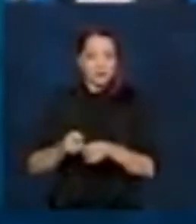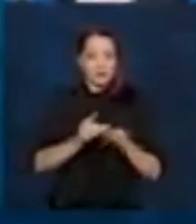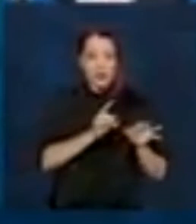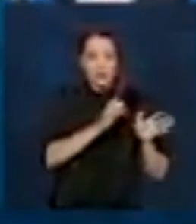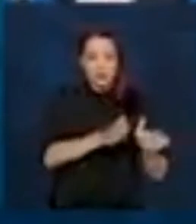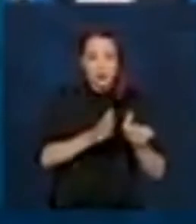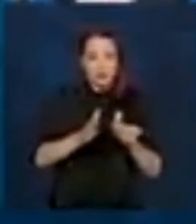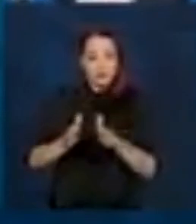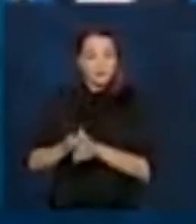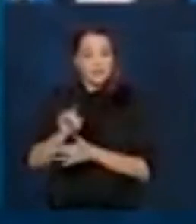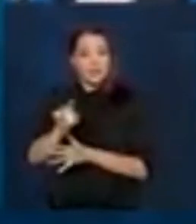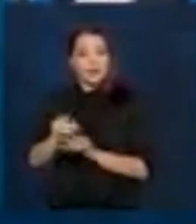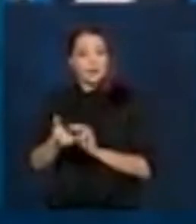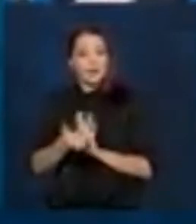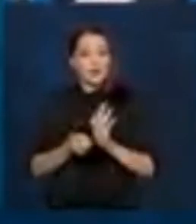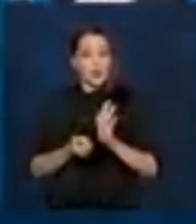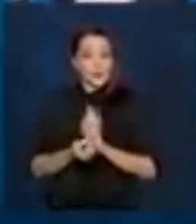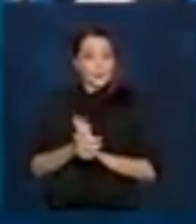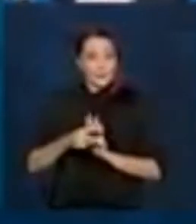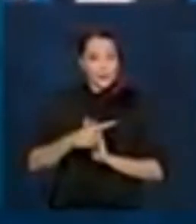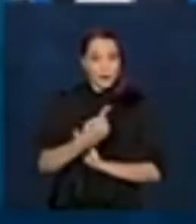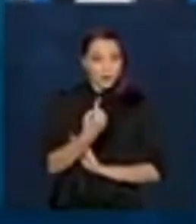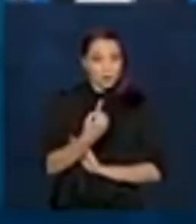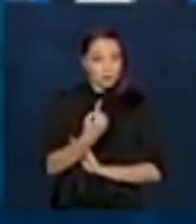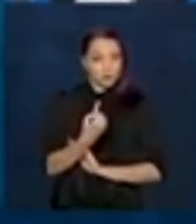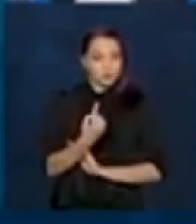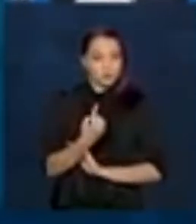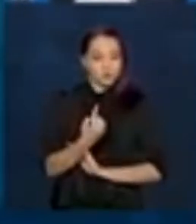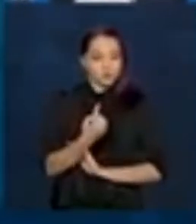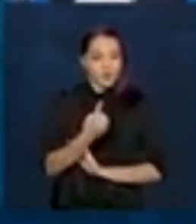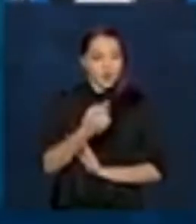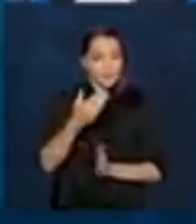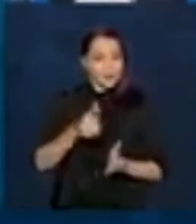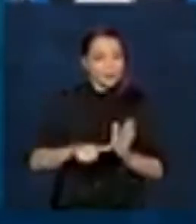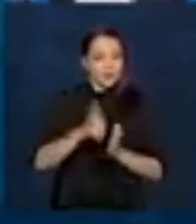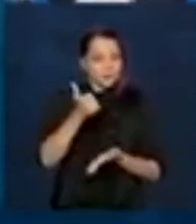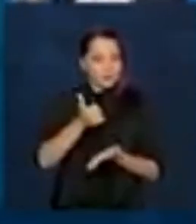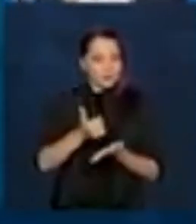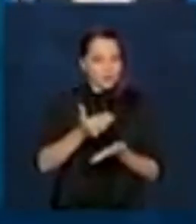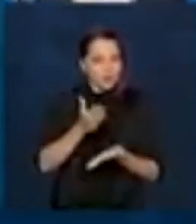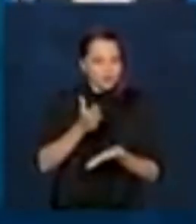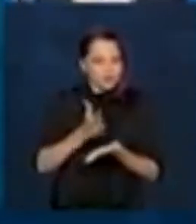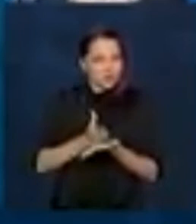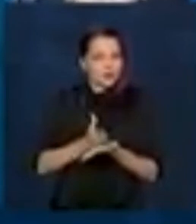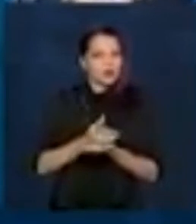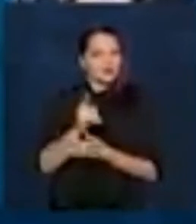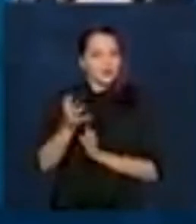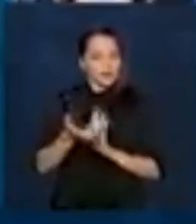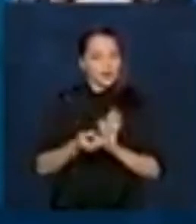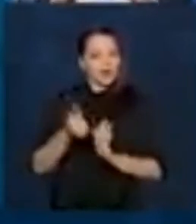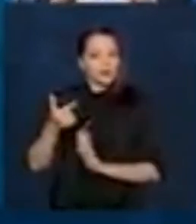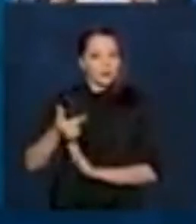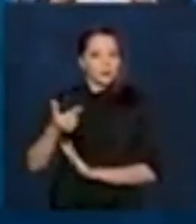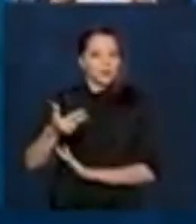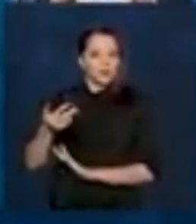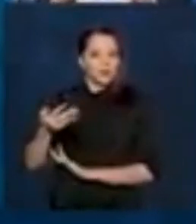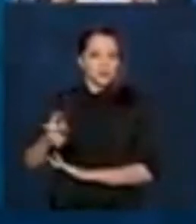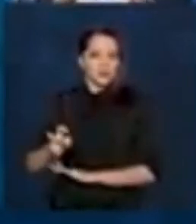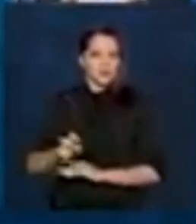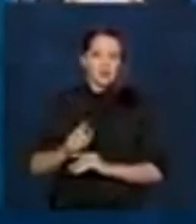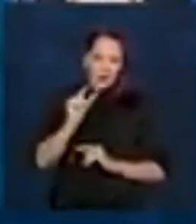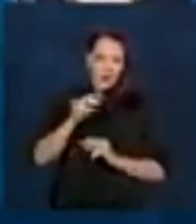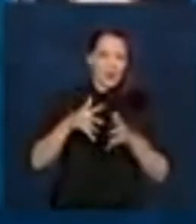E quem recebeu a P1 no segundo ciclo vai receber a segunda, a terceira, quarta e a quinta. De novo, um pouco